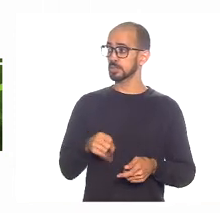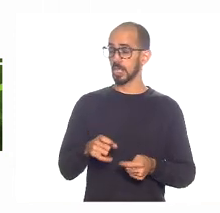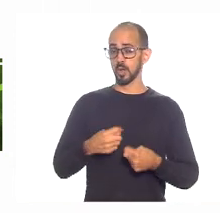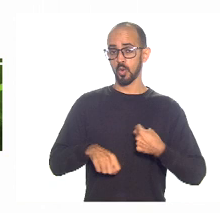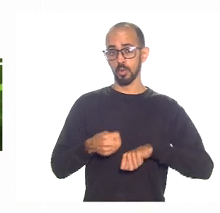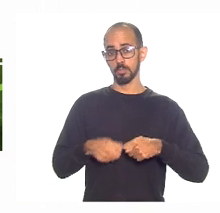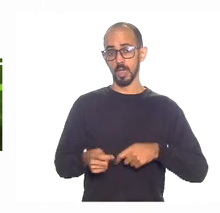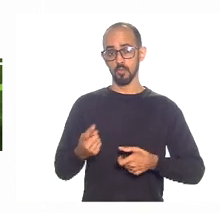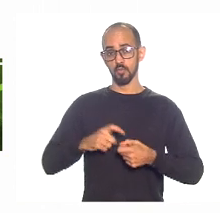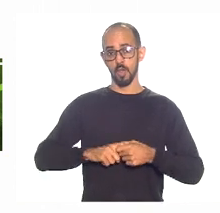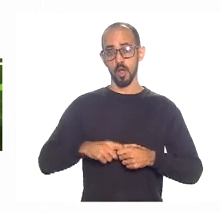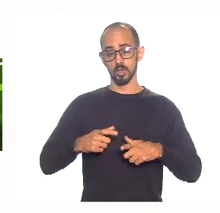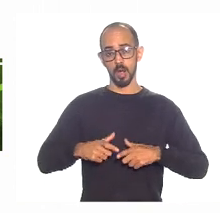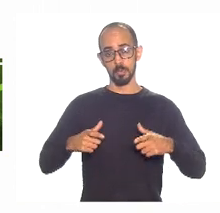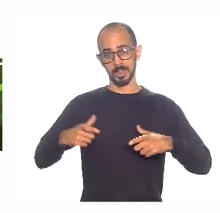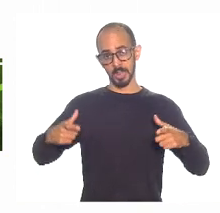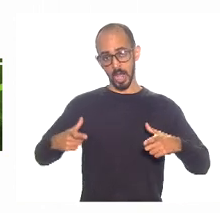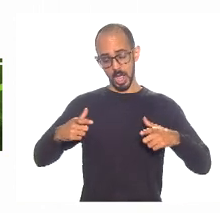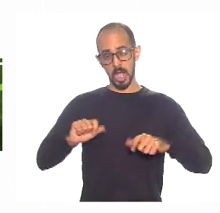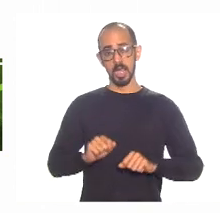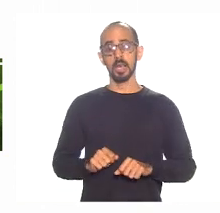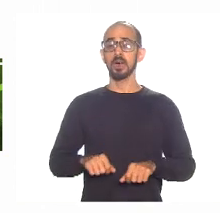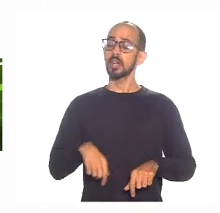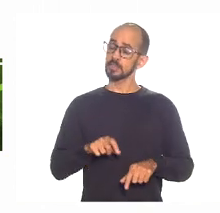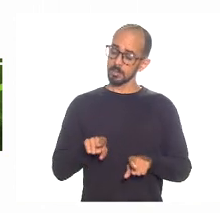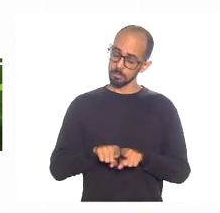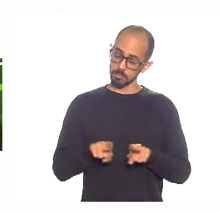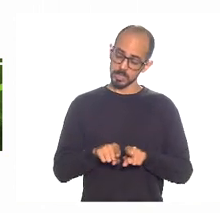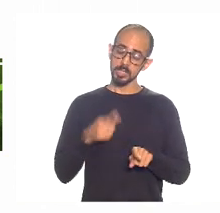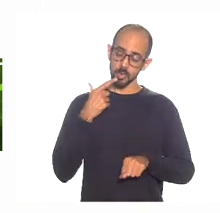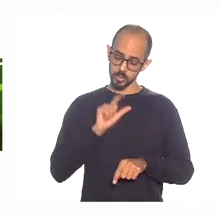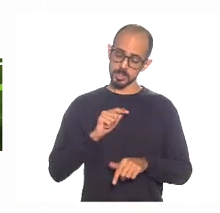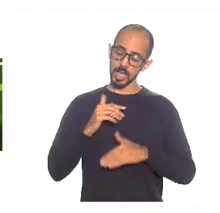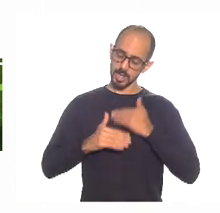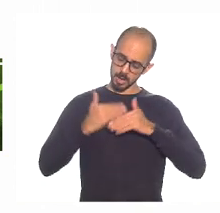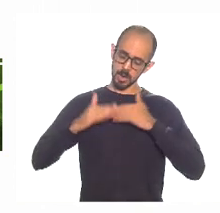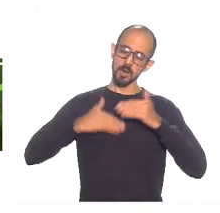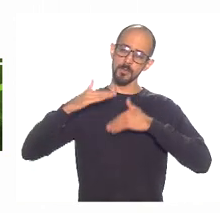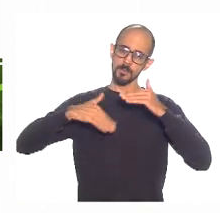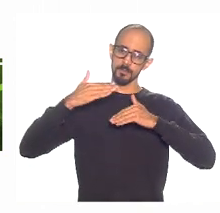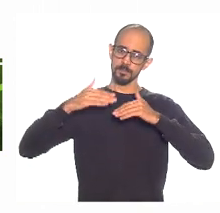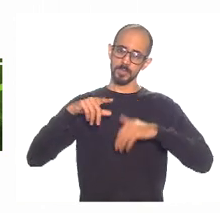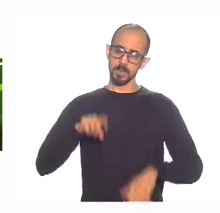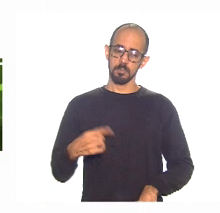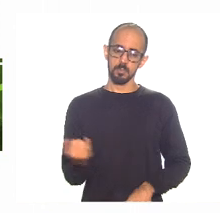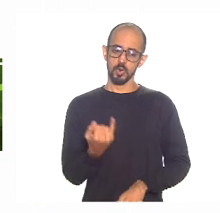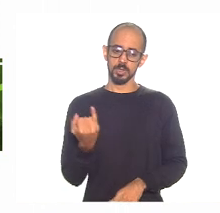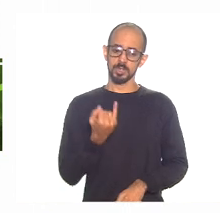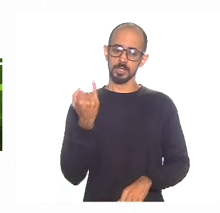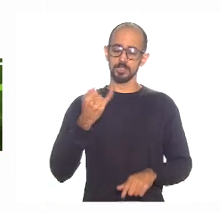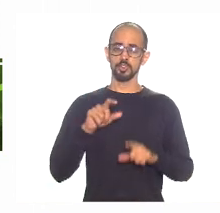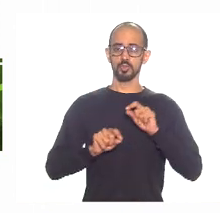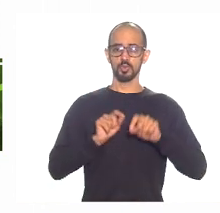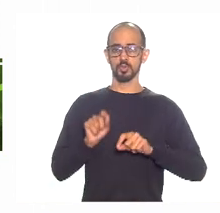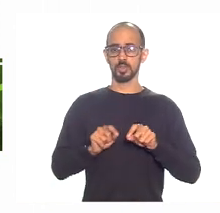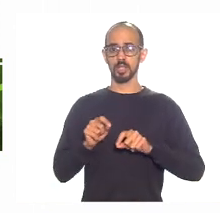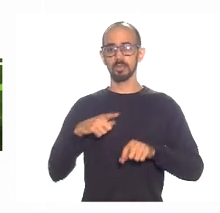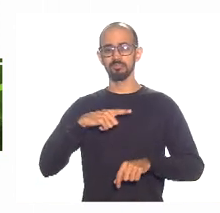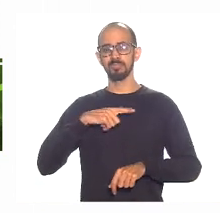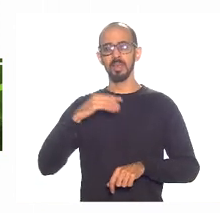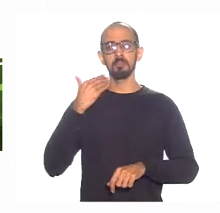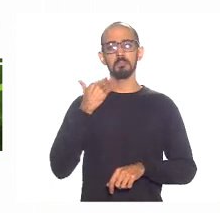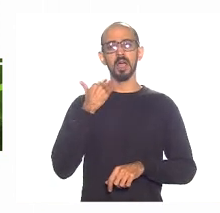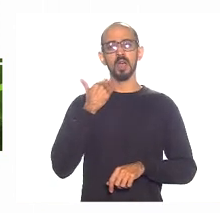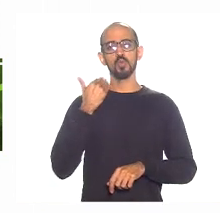crescer, a receita volta a aumentar e você entra no círculo virtuoso. Então, é importante, tem bancos internacionais que